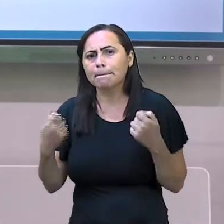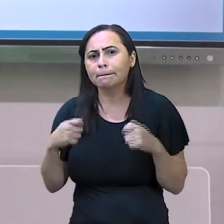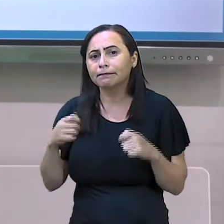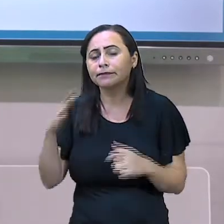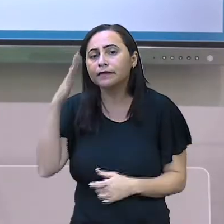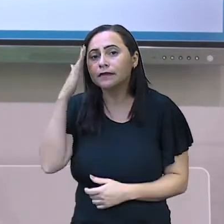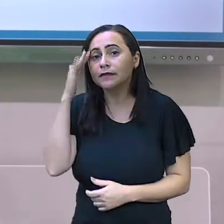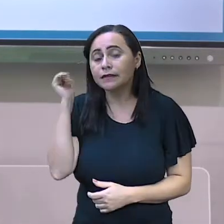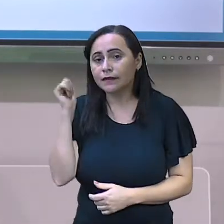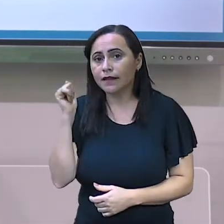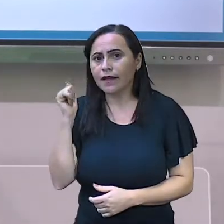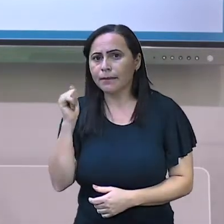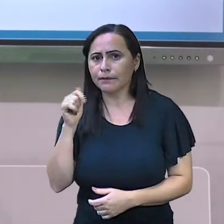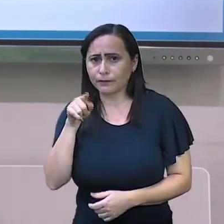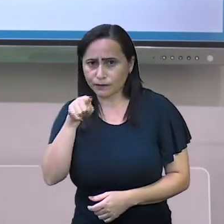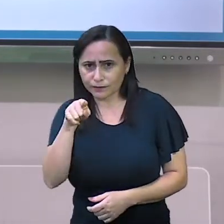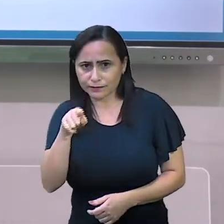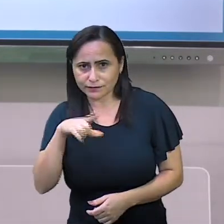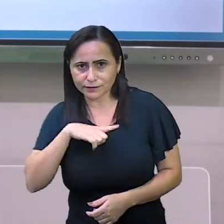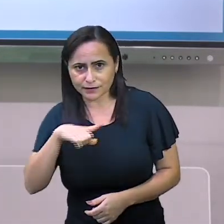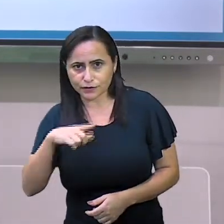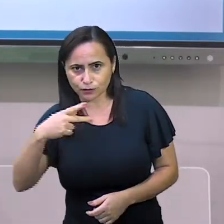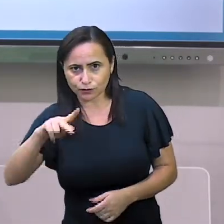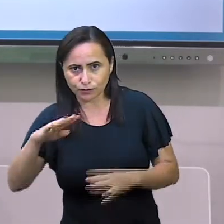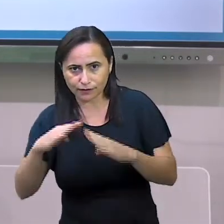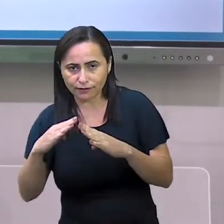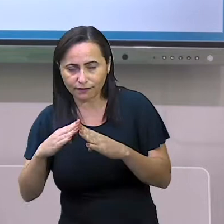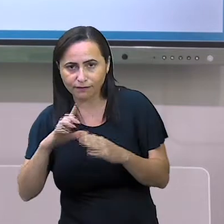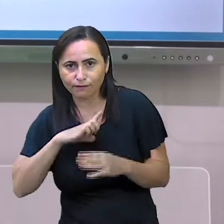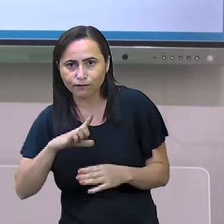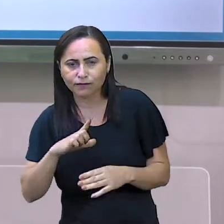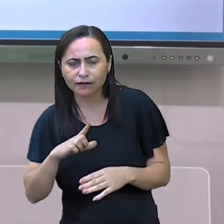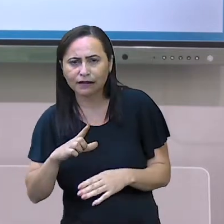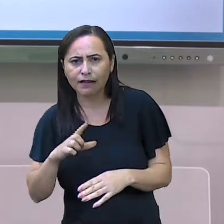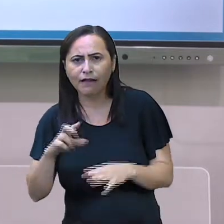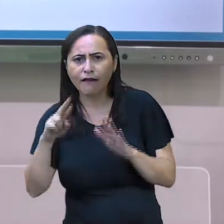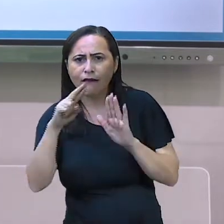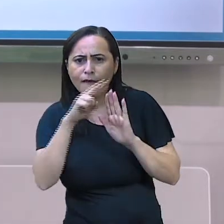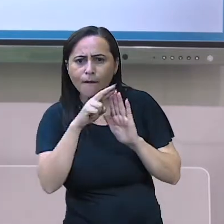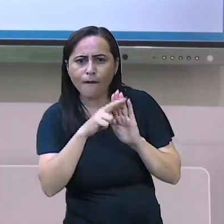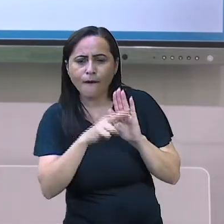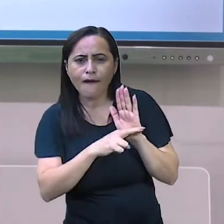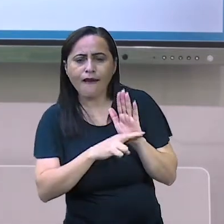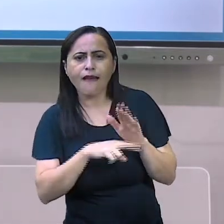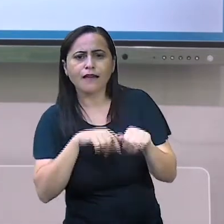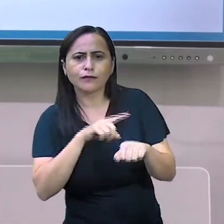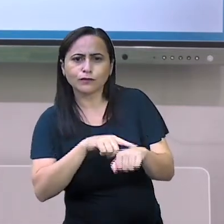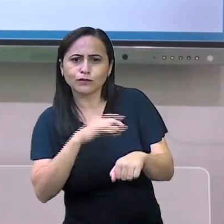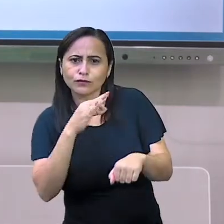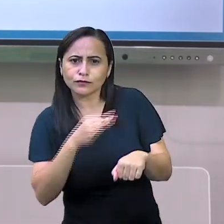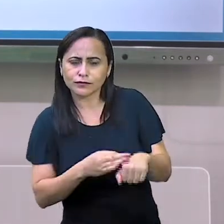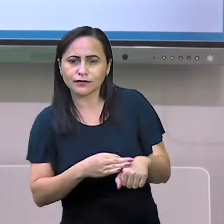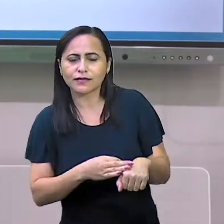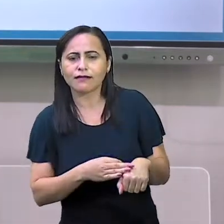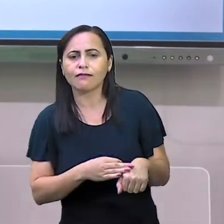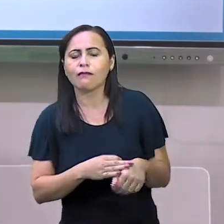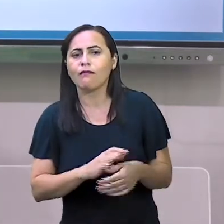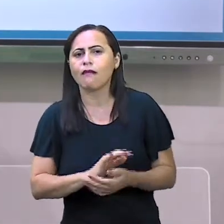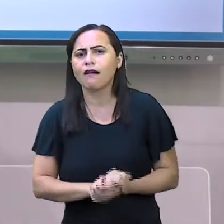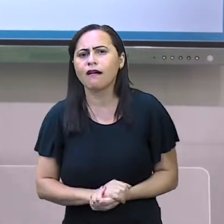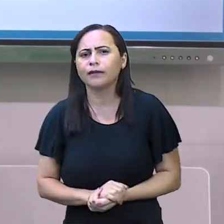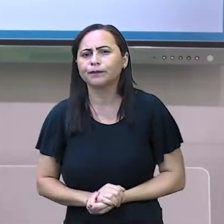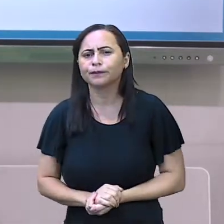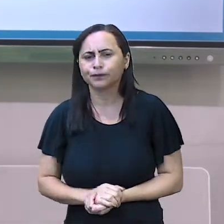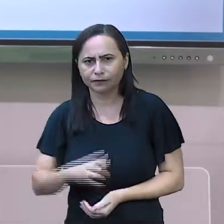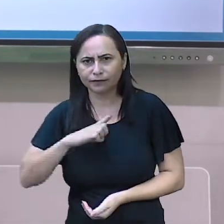você tem rotina, se você tem esse horário de acordar, de almoçar, dormir, e se